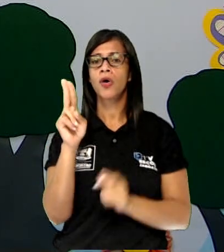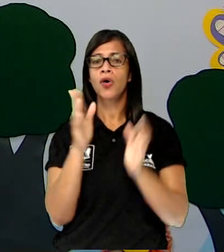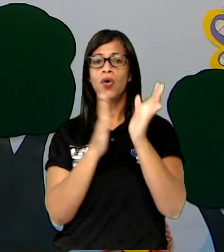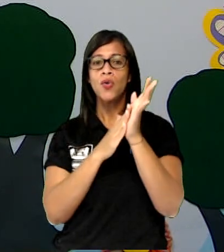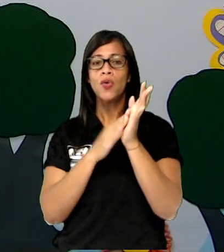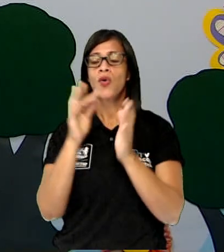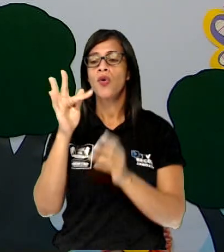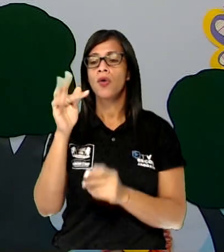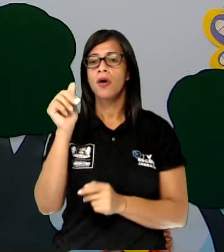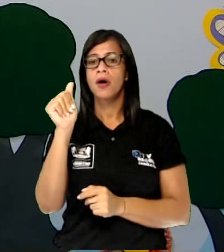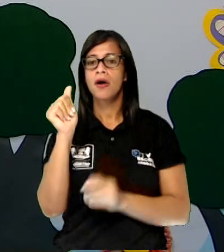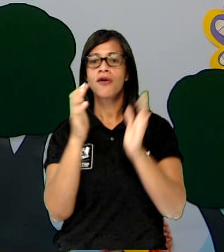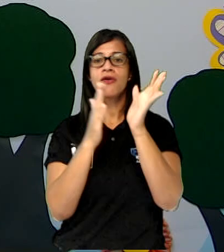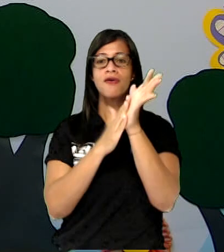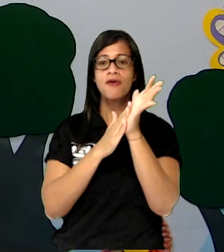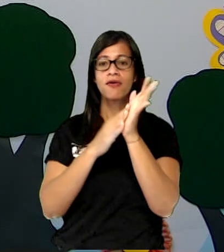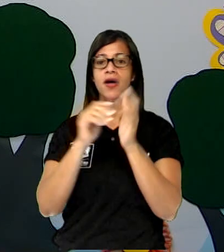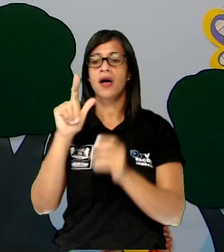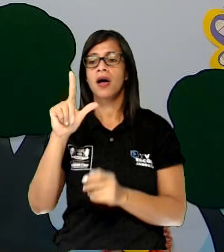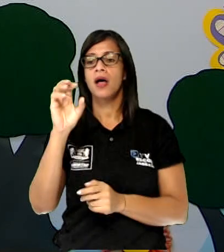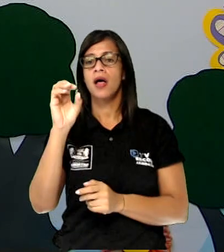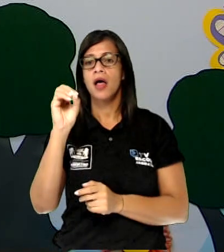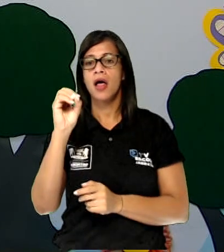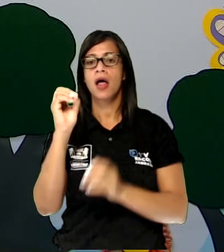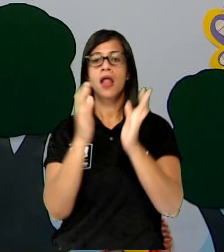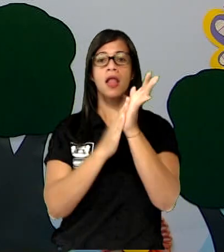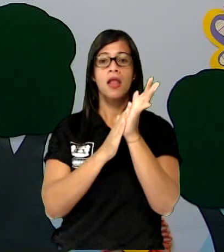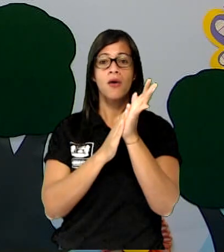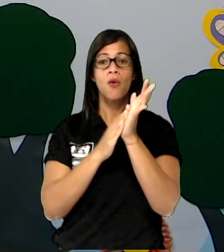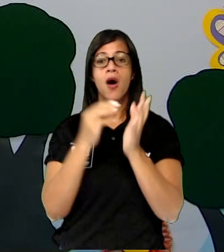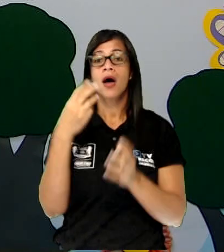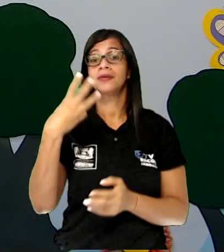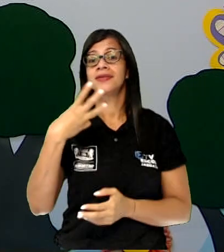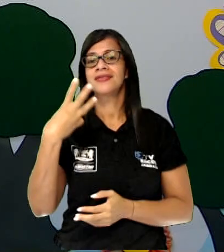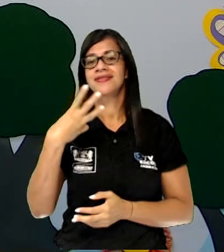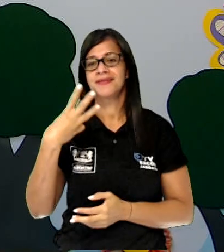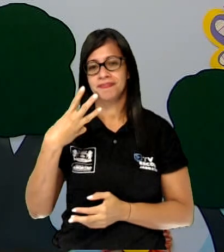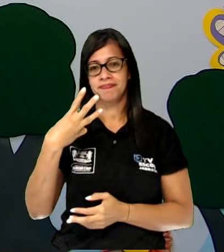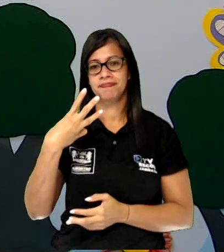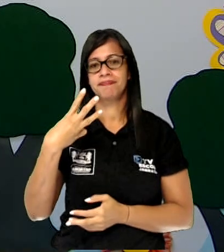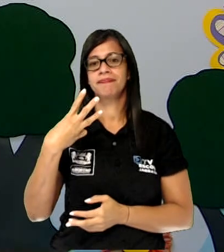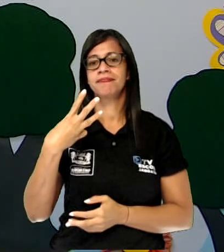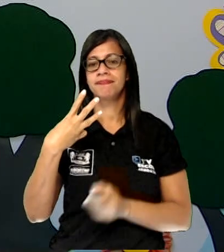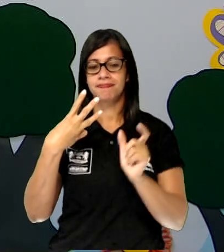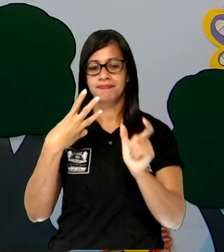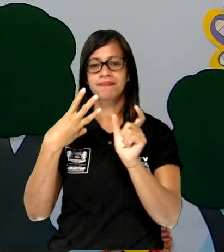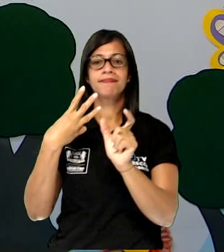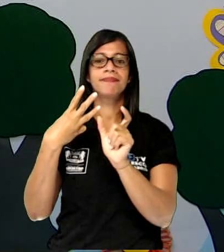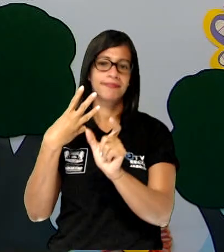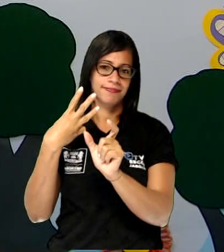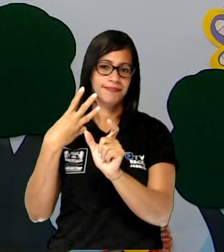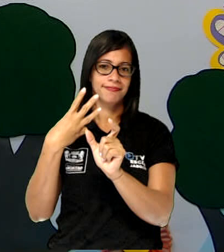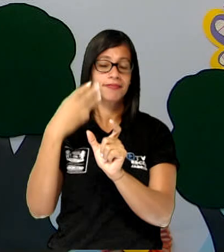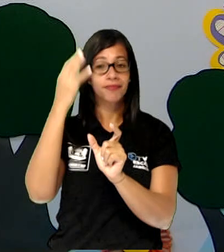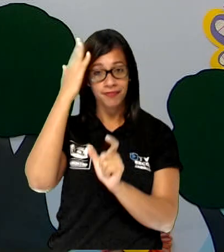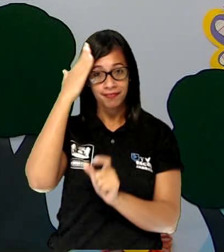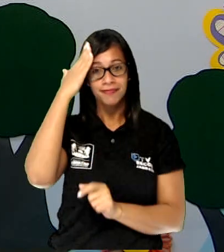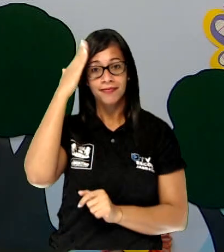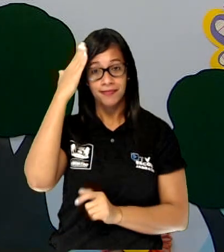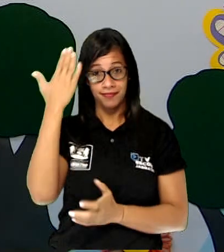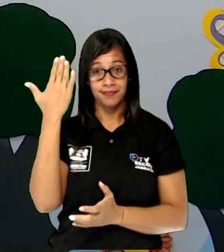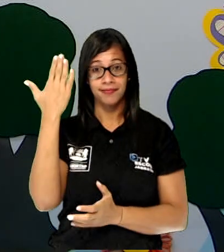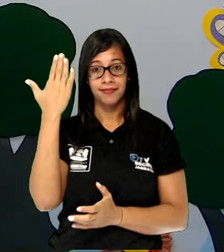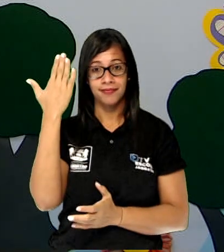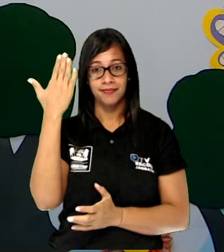Grúfalo. Três sílabas. E aí? Conseguiram entender a letra inicial,